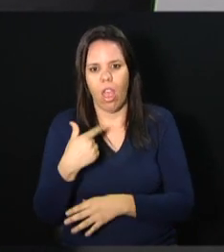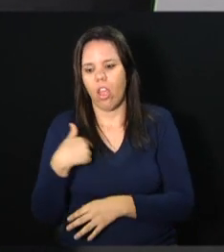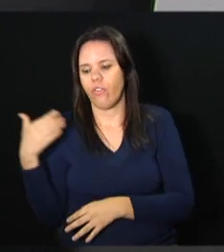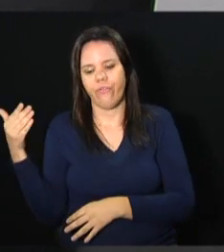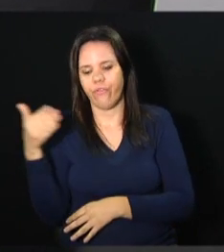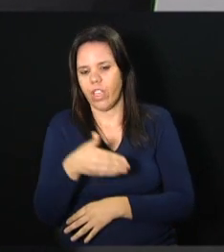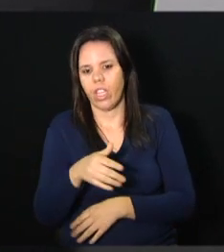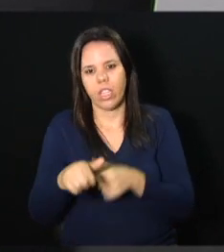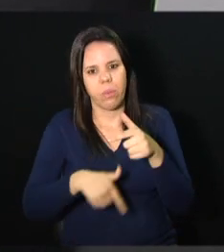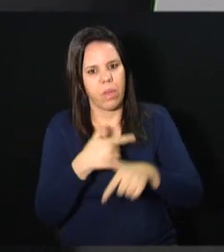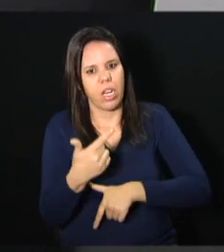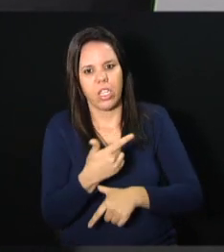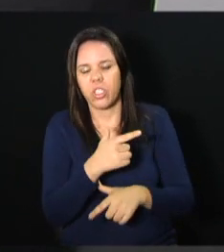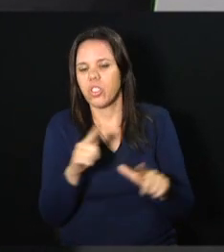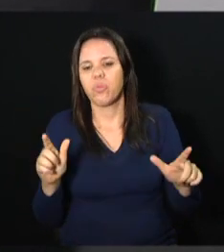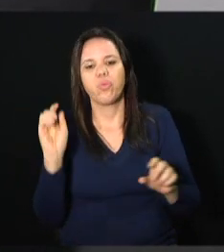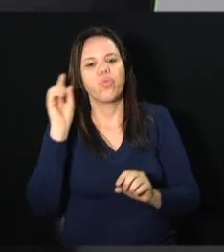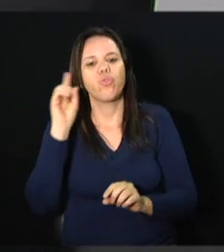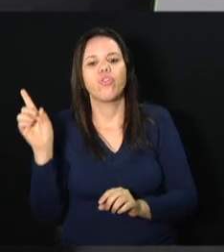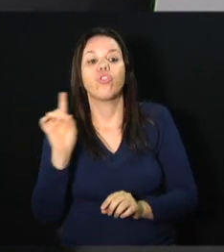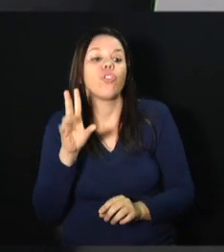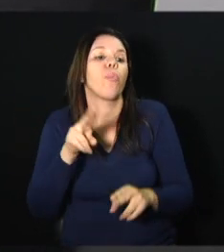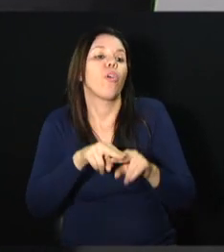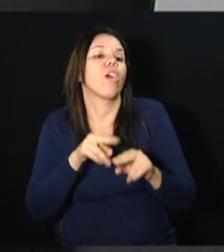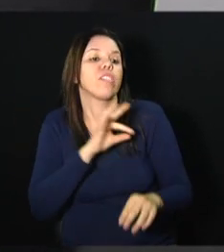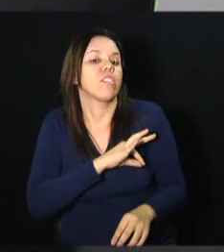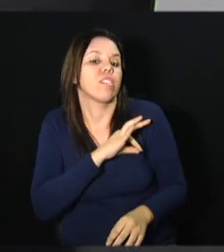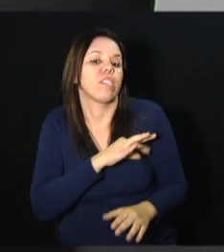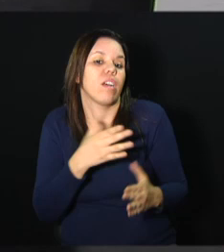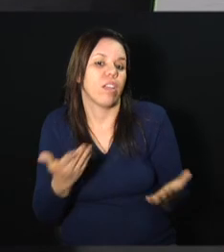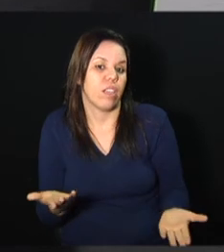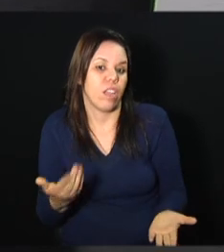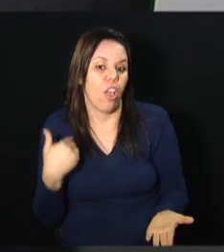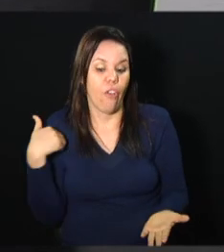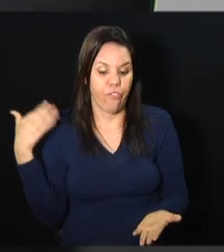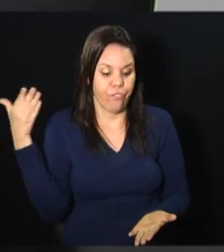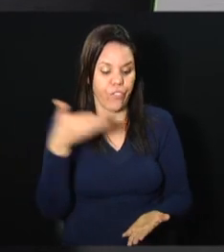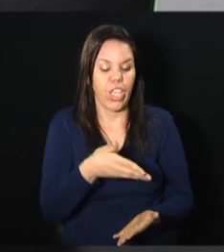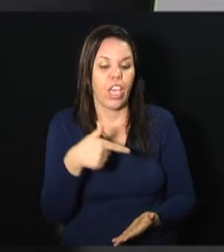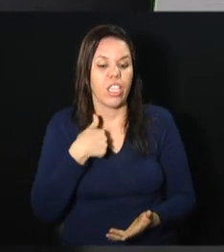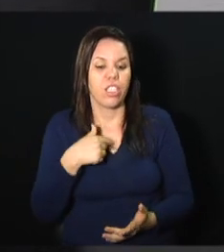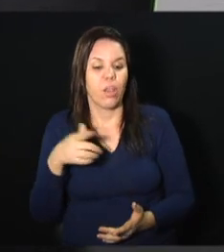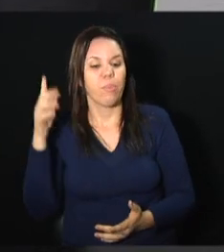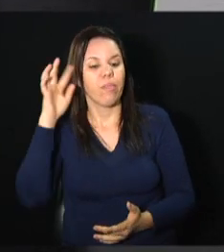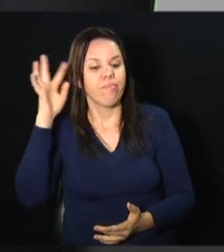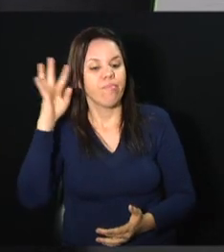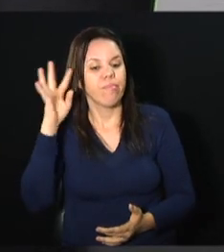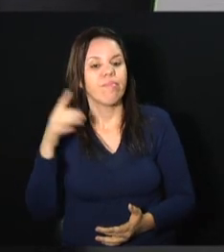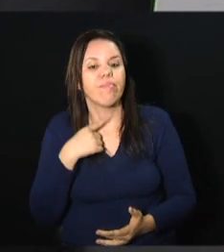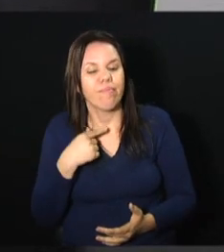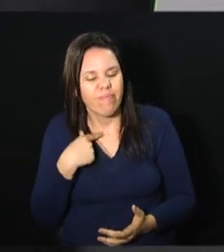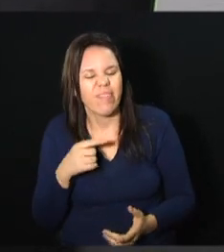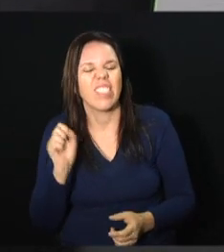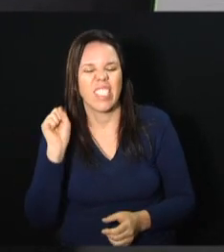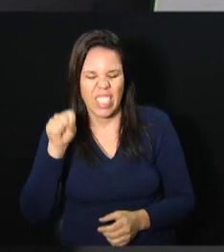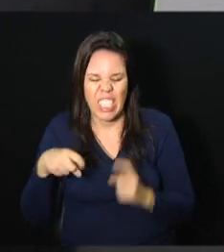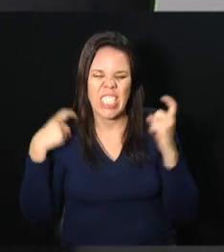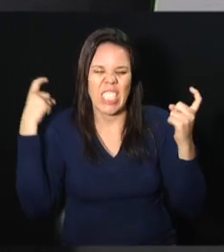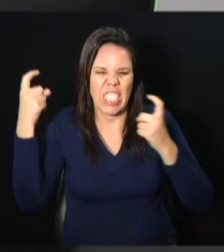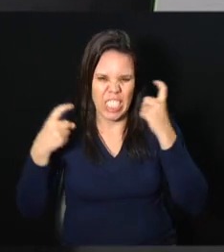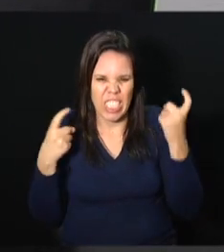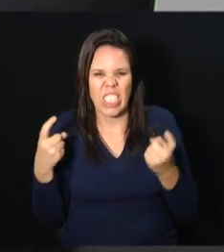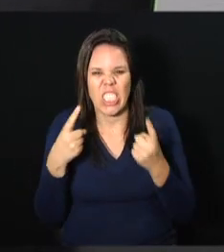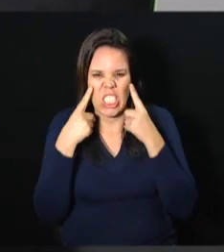trabalhar aqui nem um dia por causa de salário. Eu vim aqui viver o meu sonho. Eu tive dor de cabeça, eu